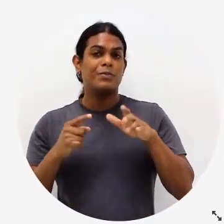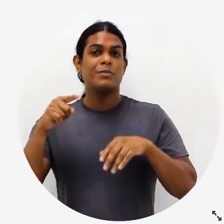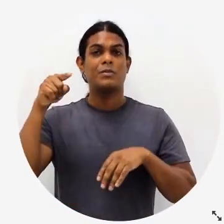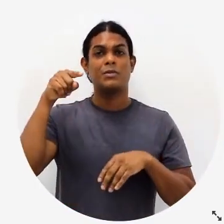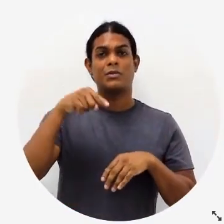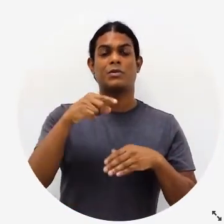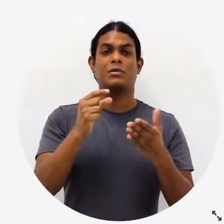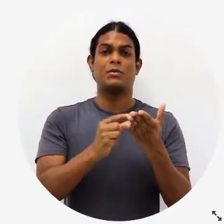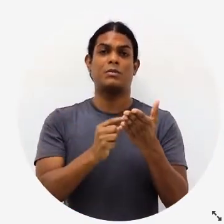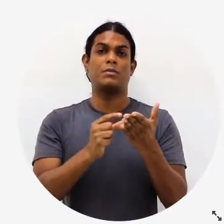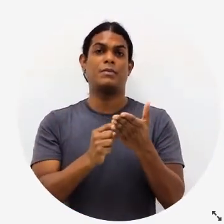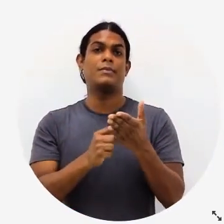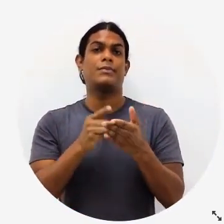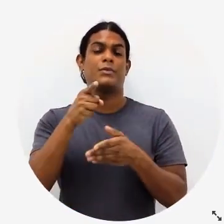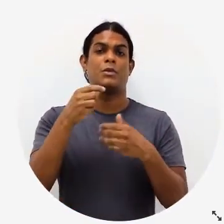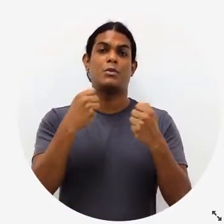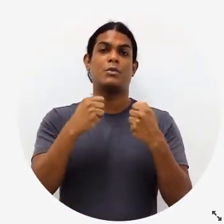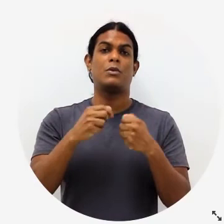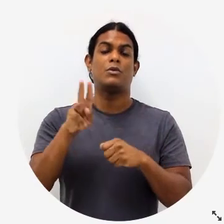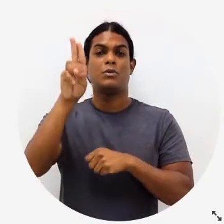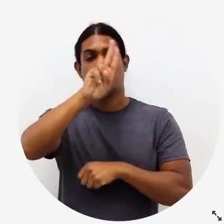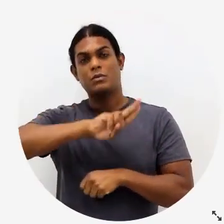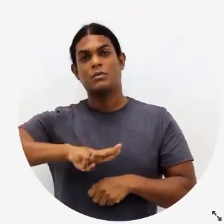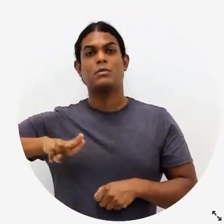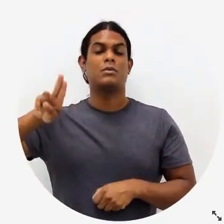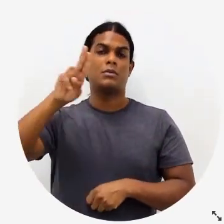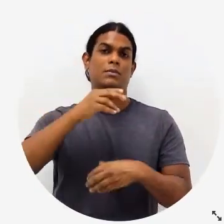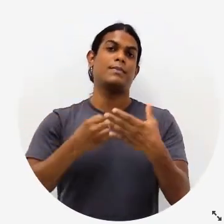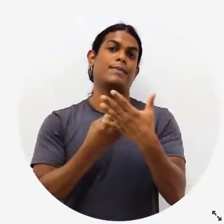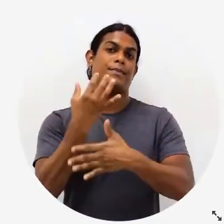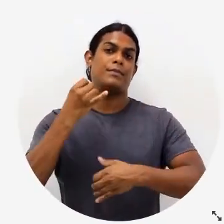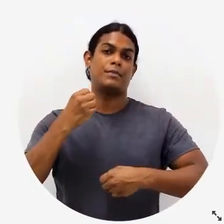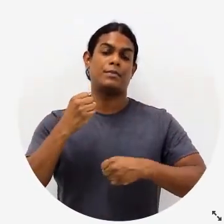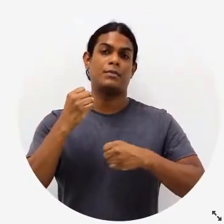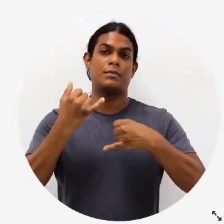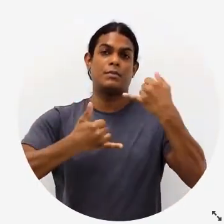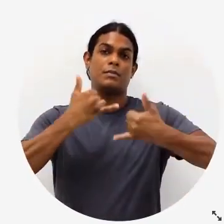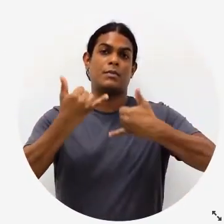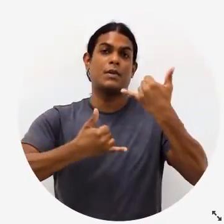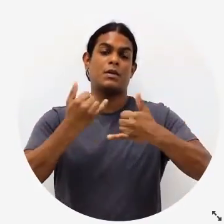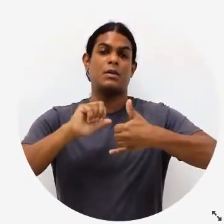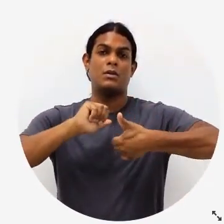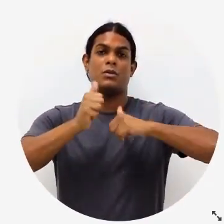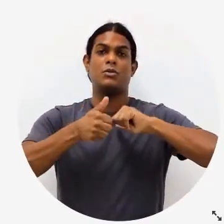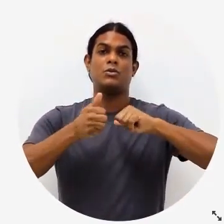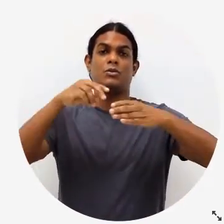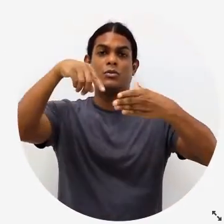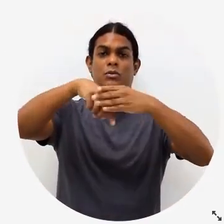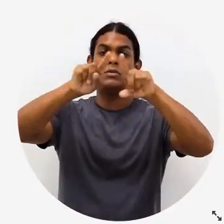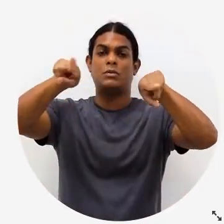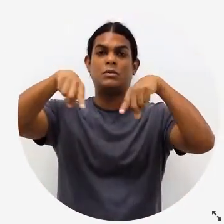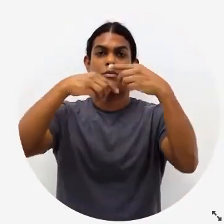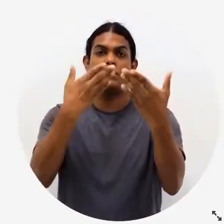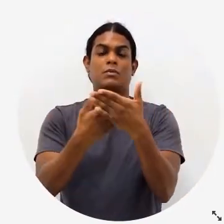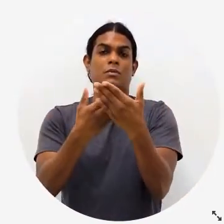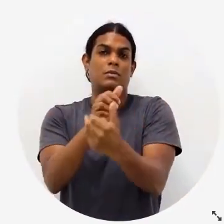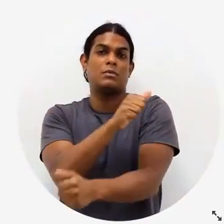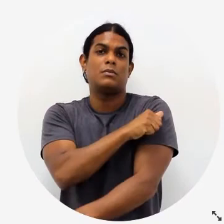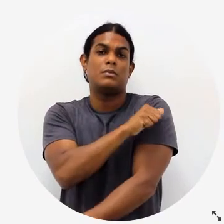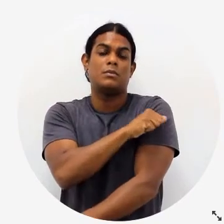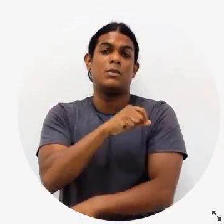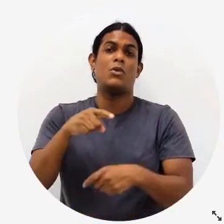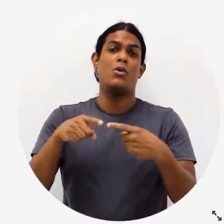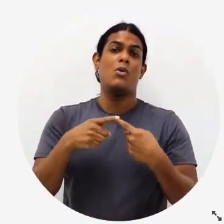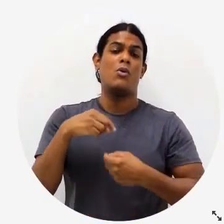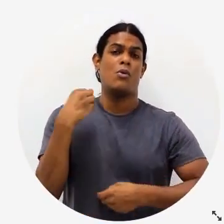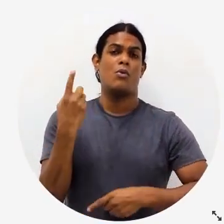está a minha evolução na disciplina, no conteúdo que eu esteja estudando. Bom pessoal, é mais ou menos isso que vocês